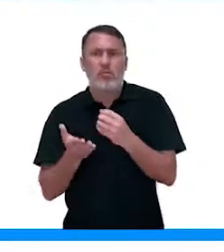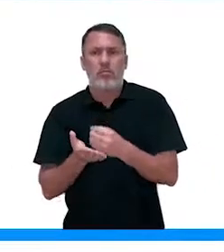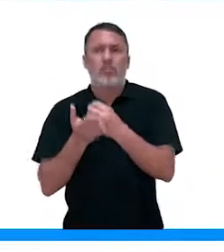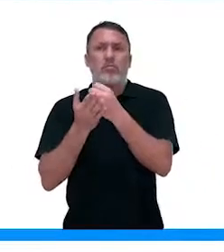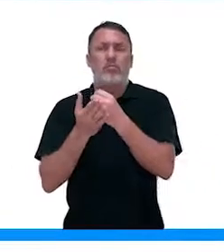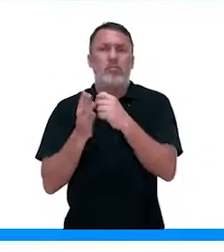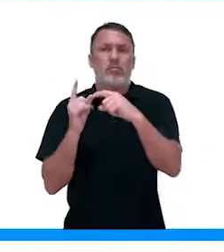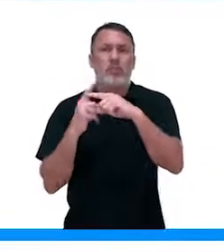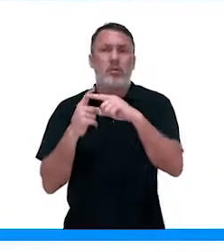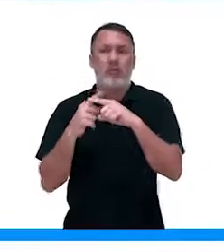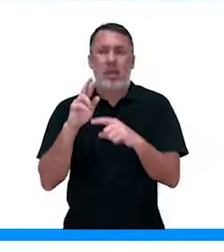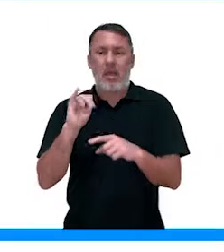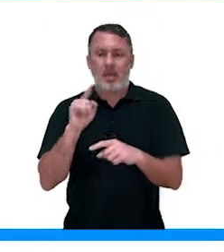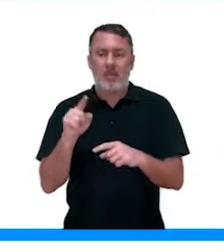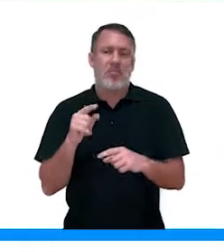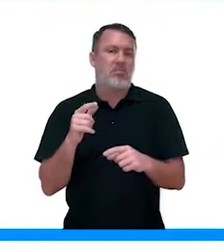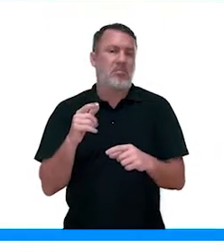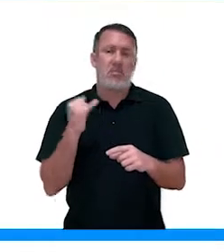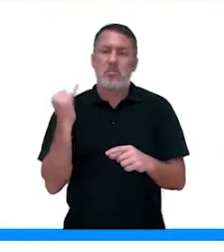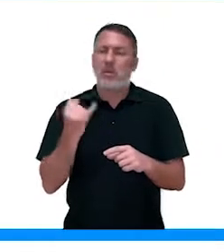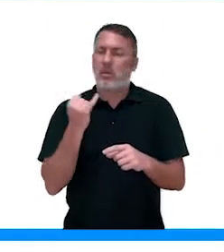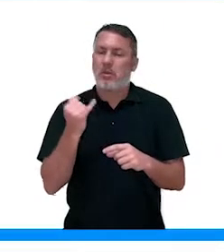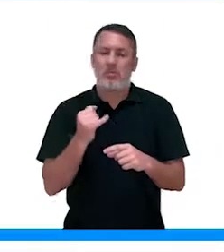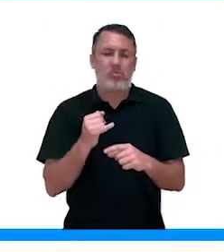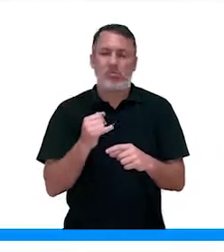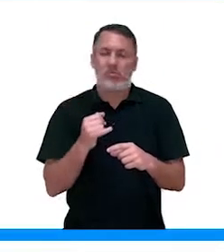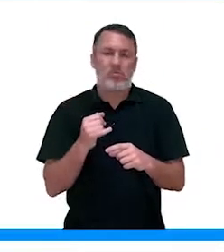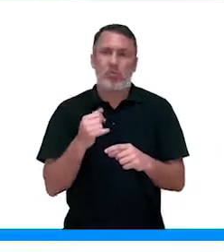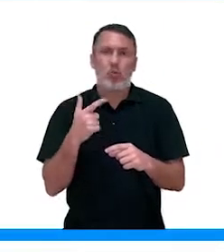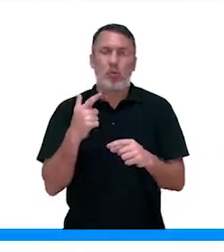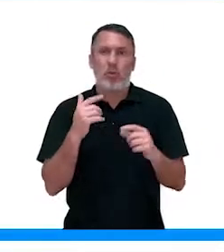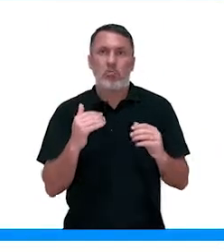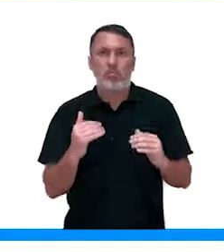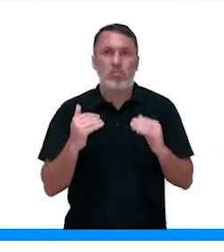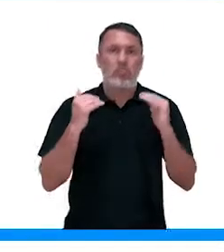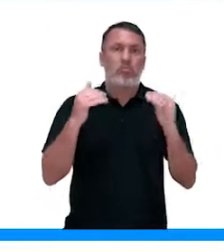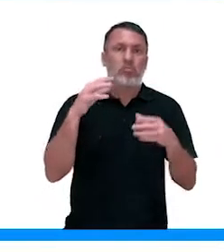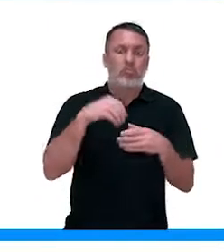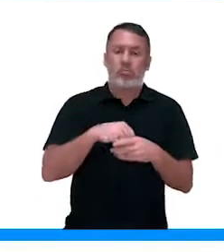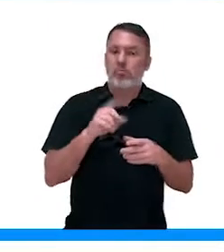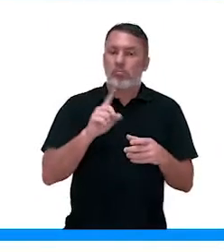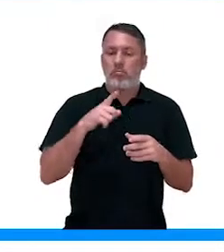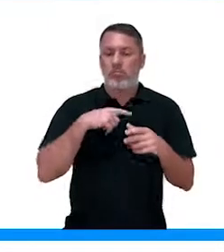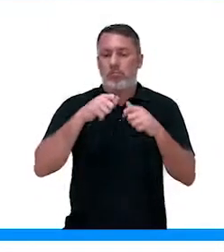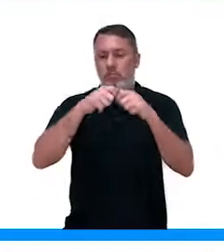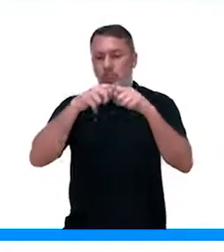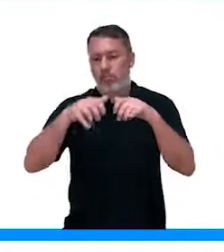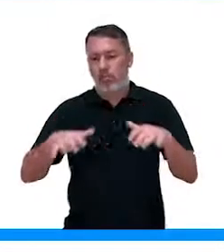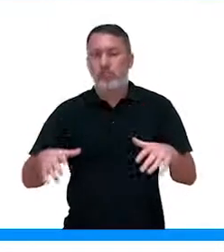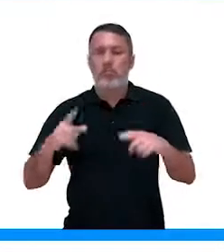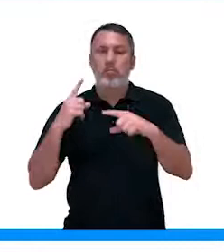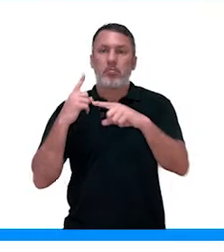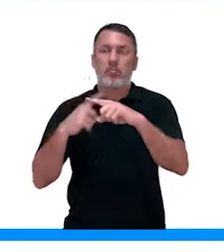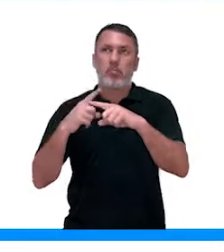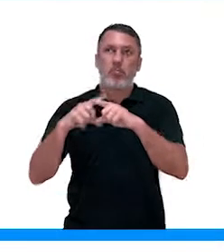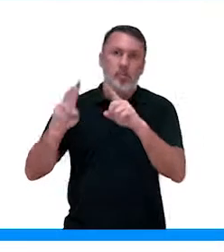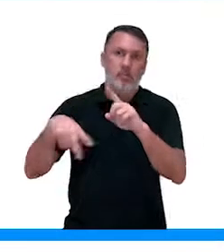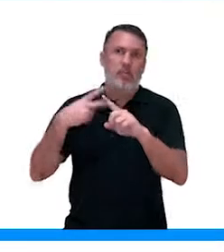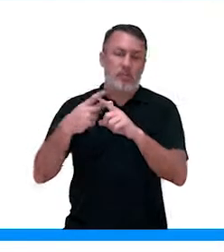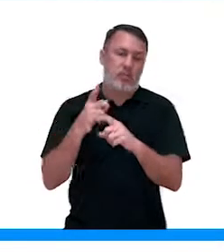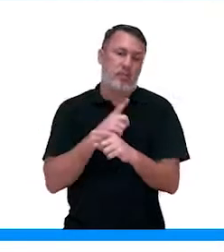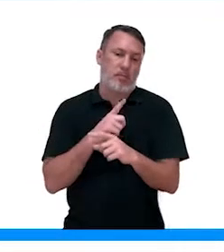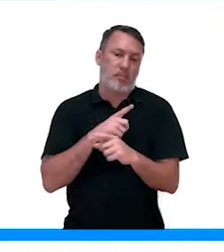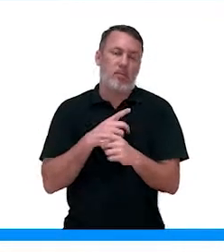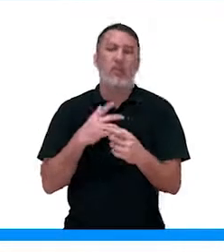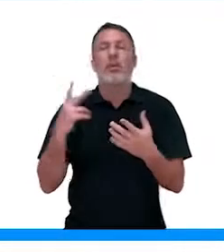pressão positiva da raiz, pouco importante. Ela não é tão relevante assim para essa passagem. A capilaridade tem uma força muito